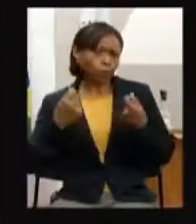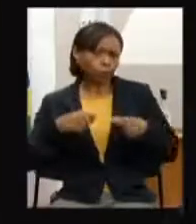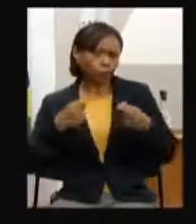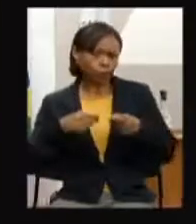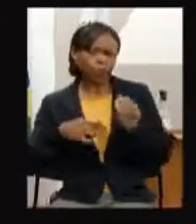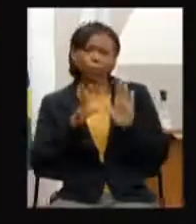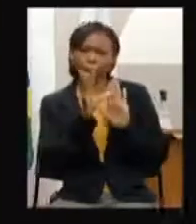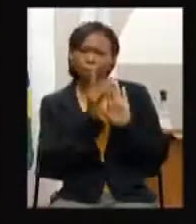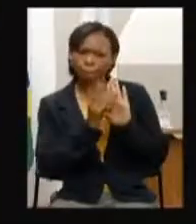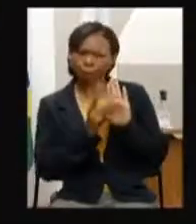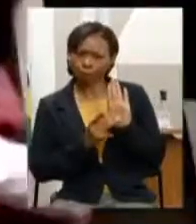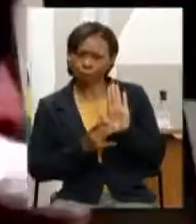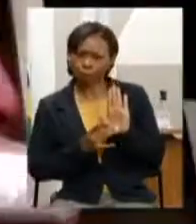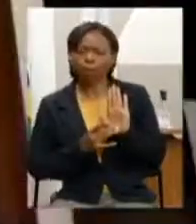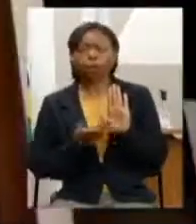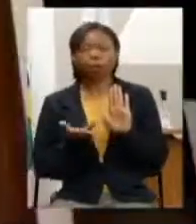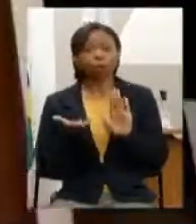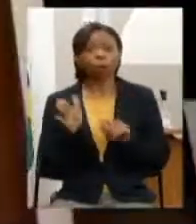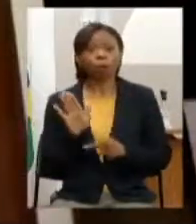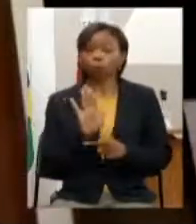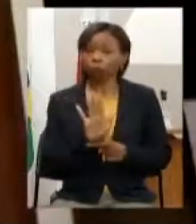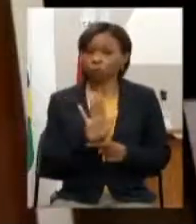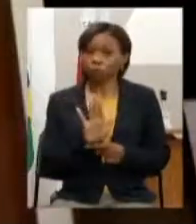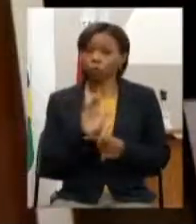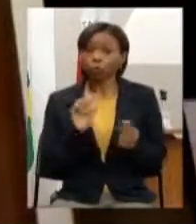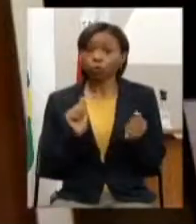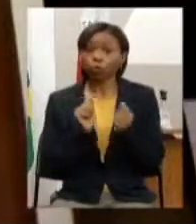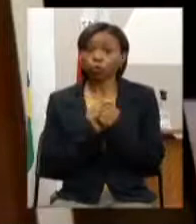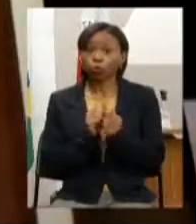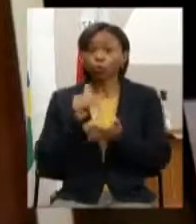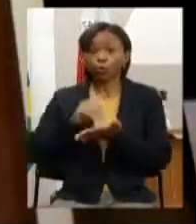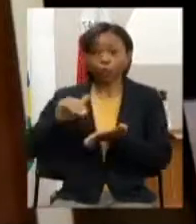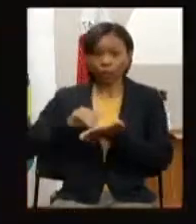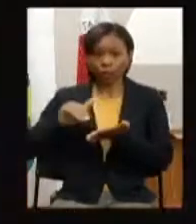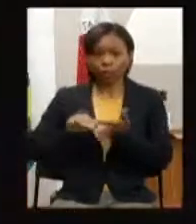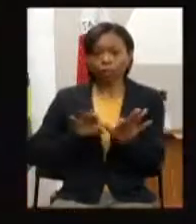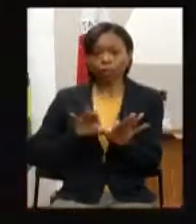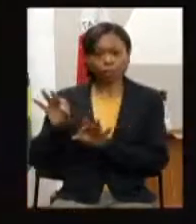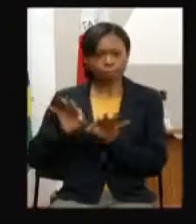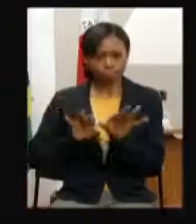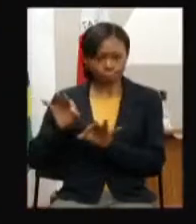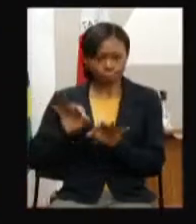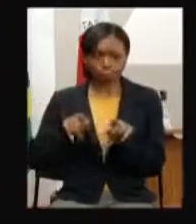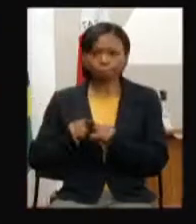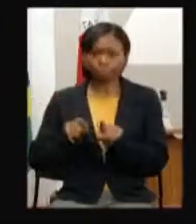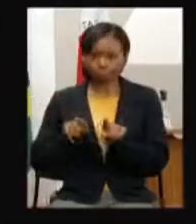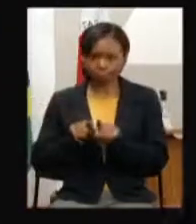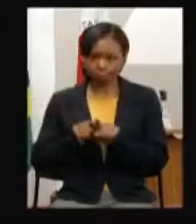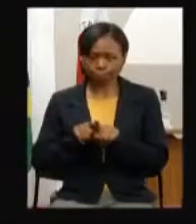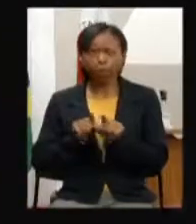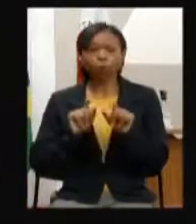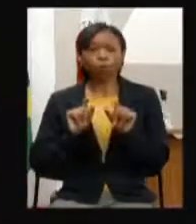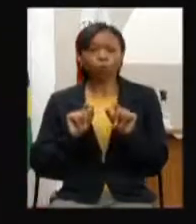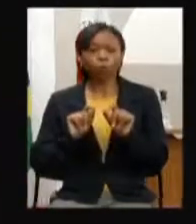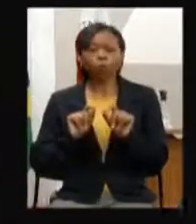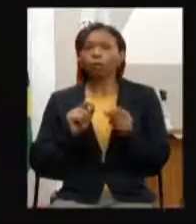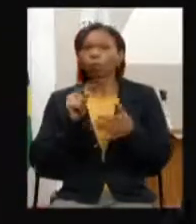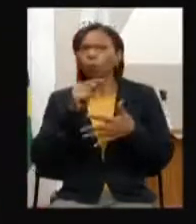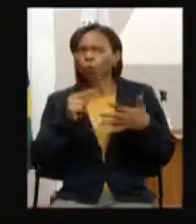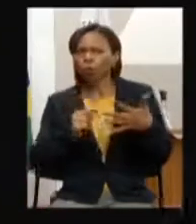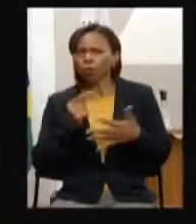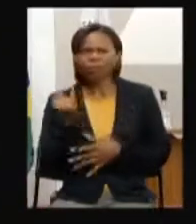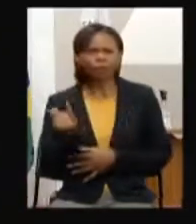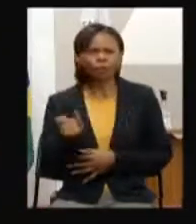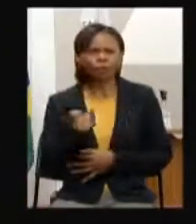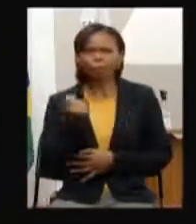pauta enfim alinhados juntos com a Secretaria de Planejamento na questão específica aí que foi